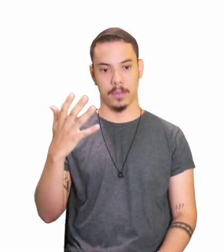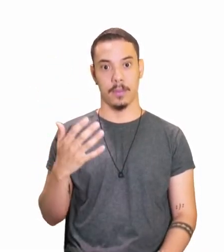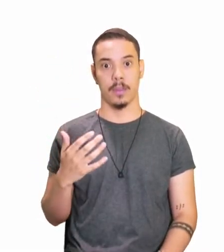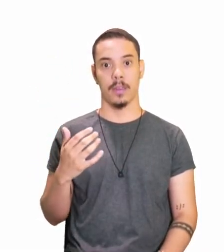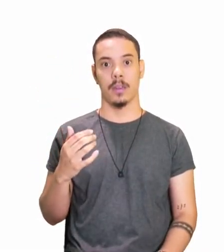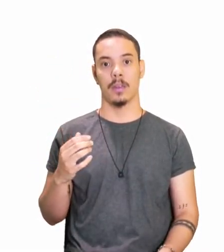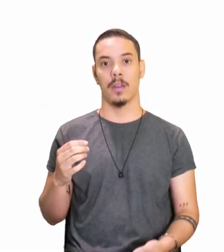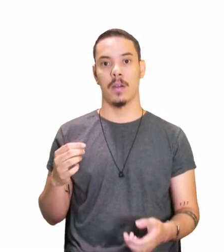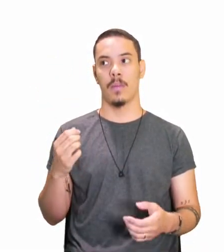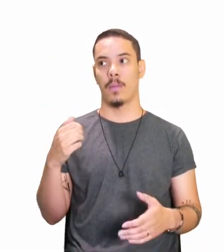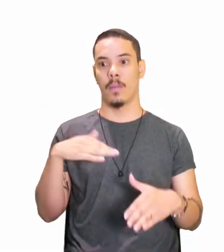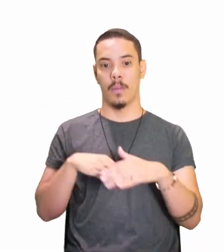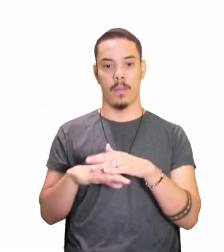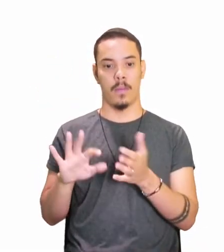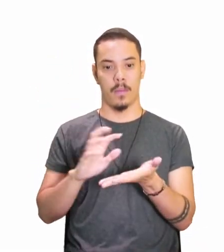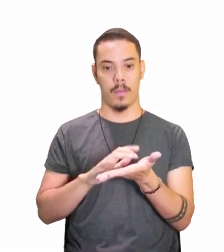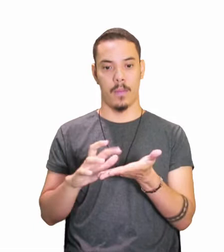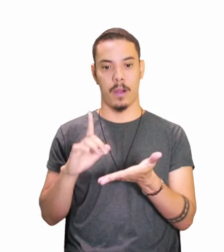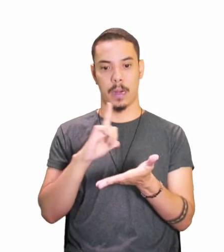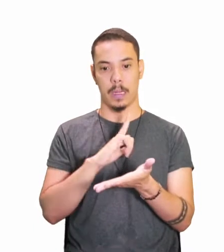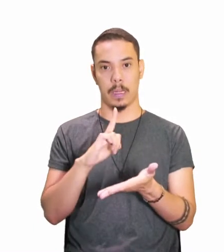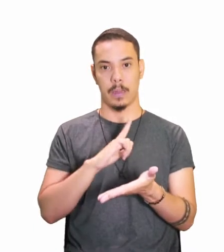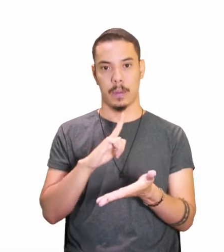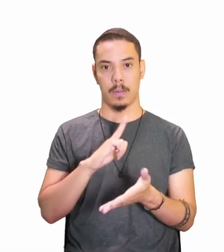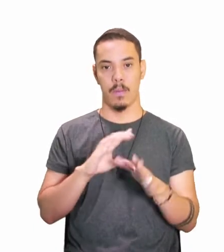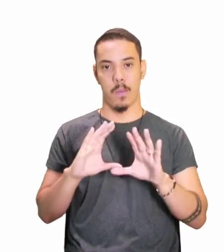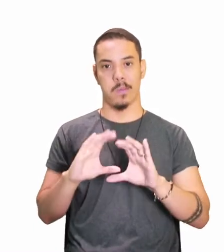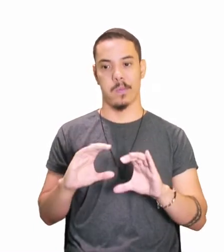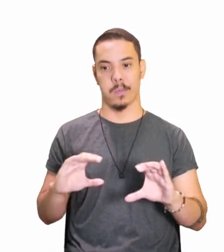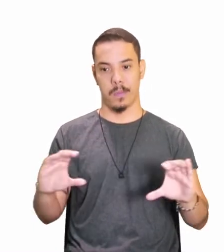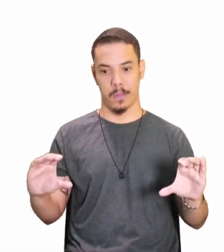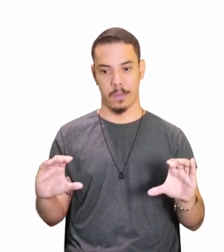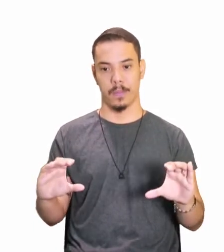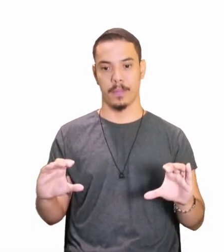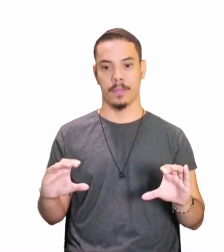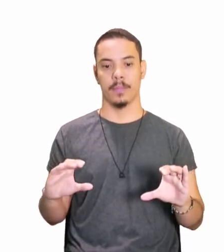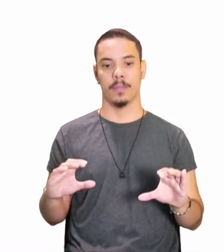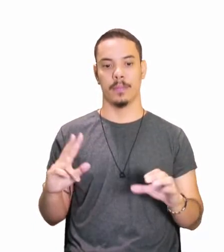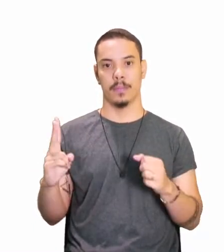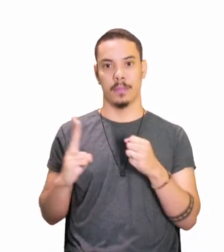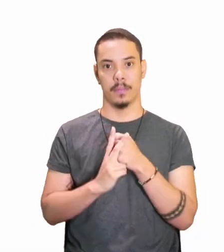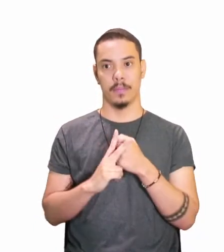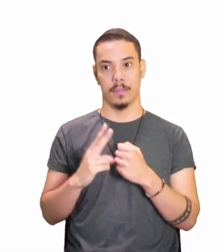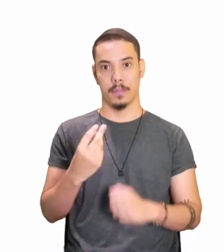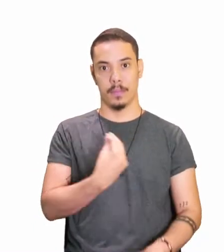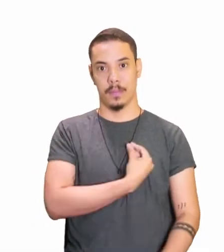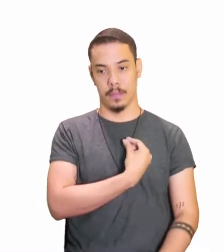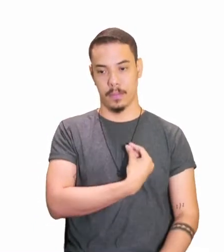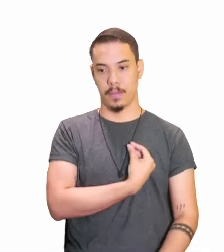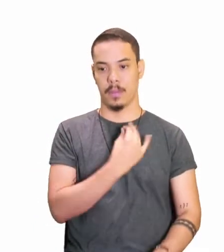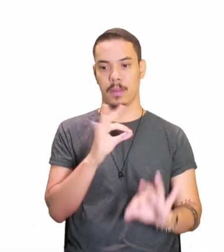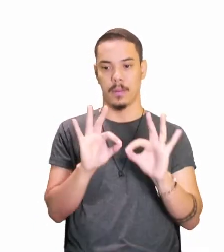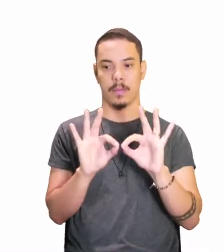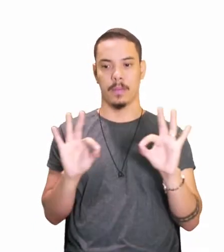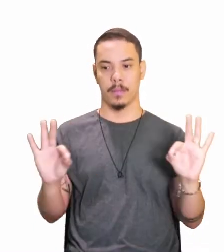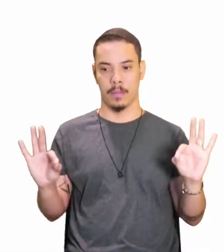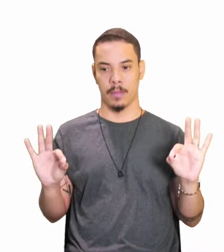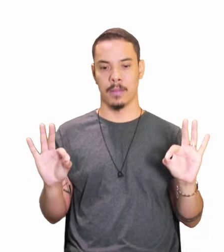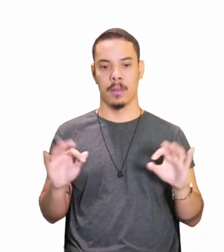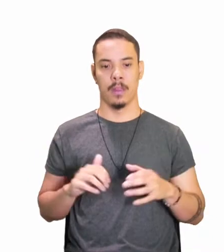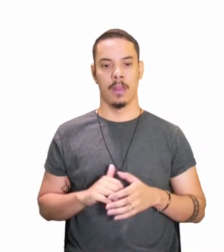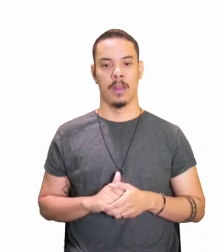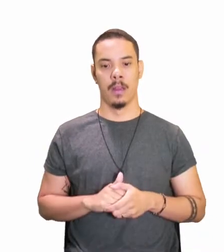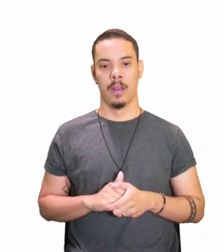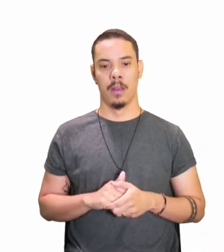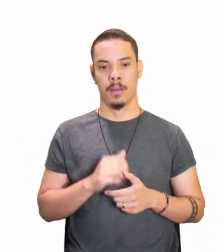escritório tem uma poltrona muito confortável. Olha aqui o verbo presente aqui nesta frase. Beleza?